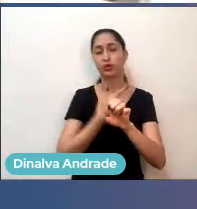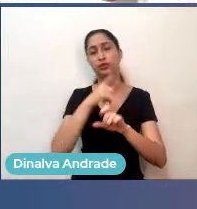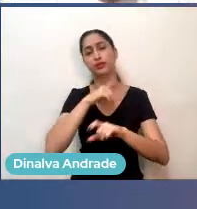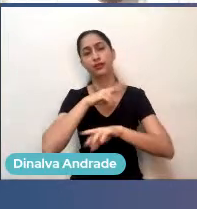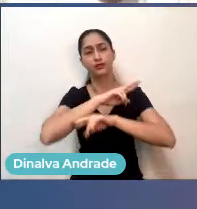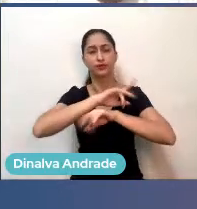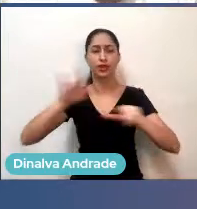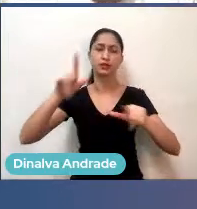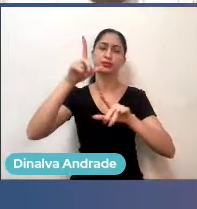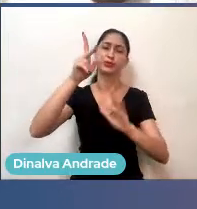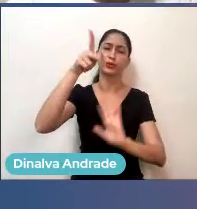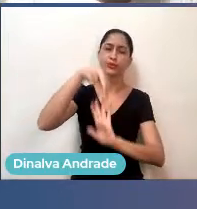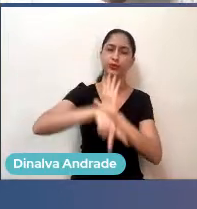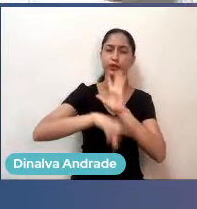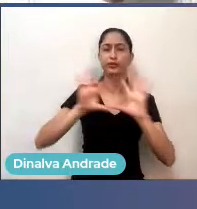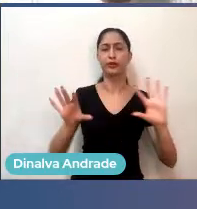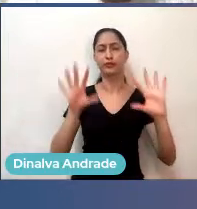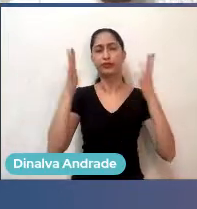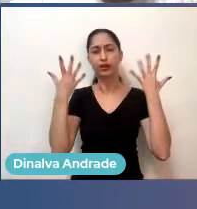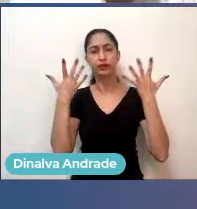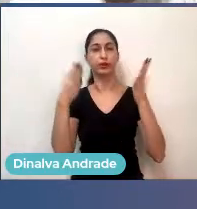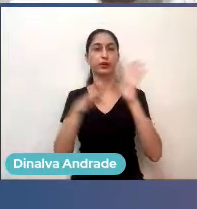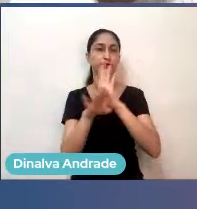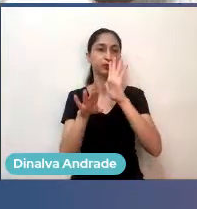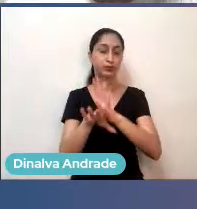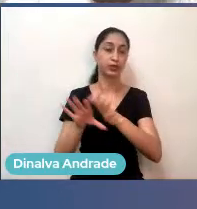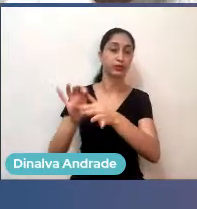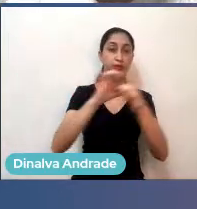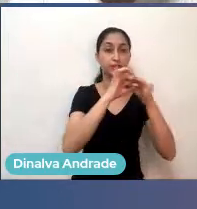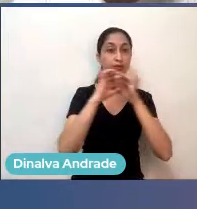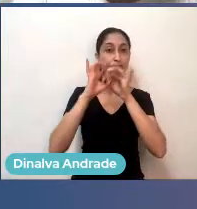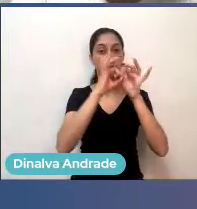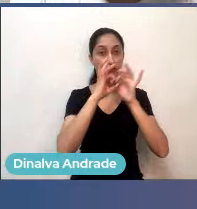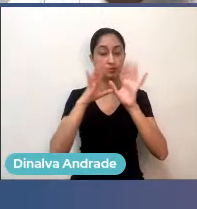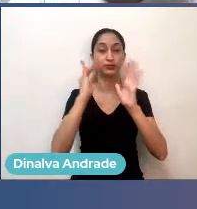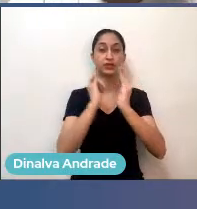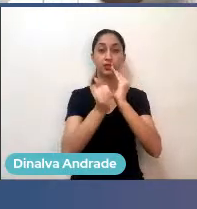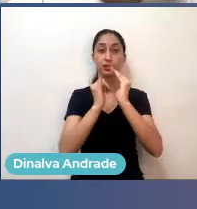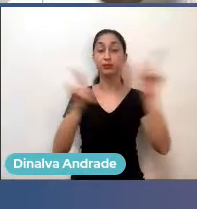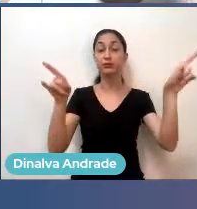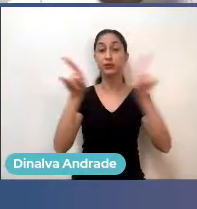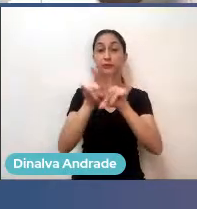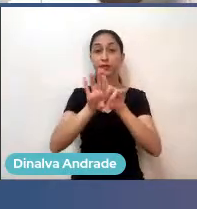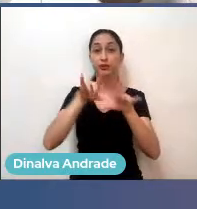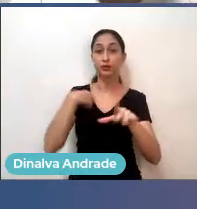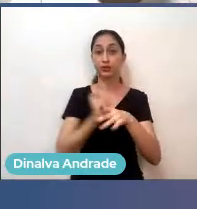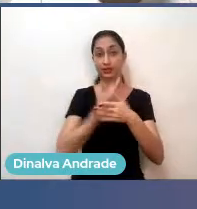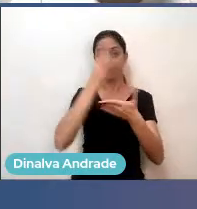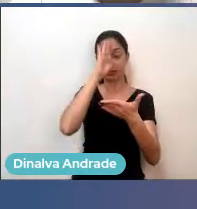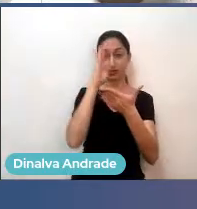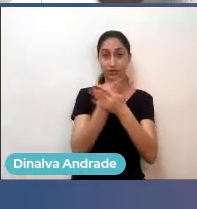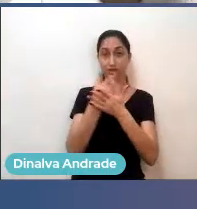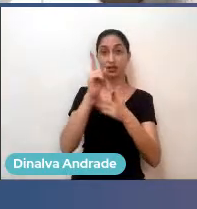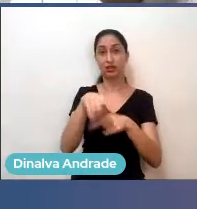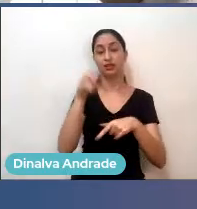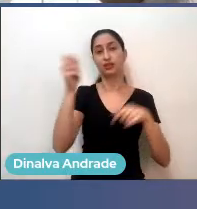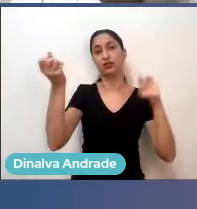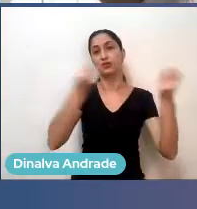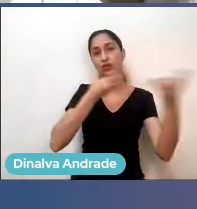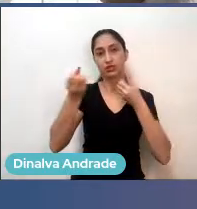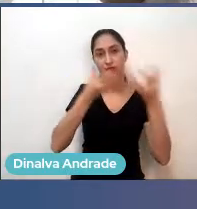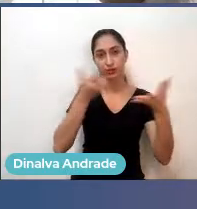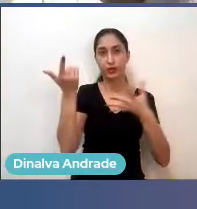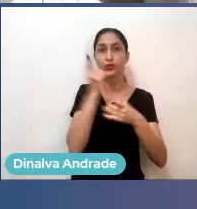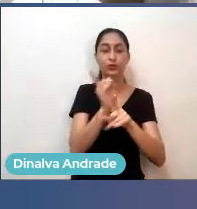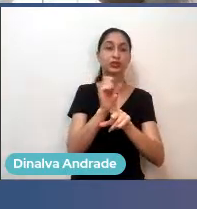conexões e muitos eventos que ajudem a conectar e ajudar startups. Também a acredita aqui que startups são a fonte de inovação para a transformação